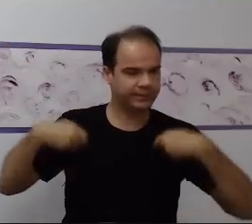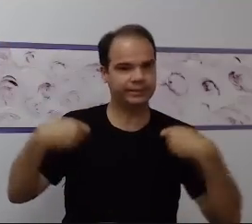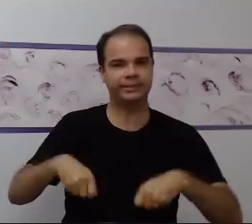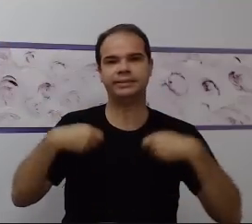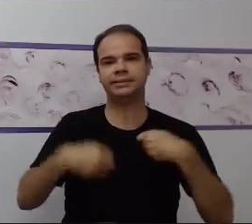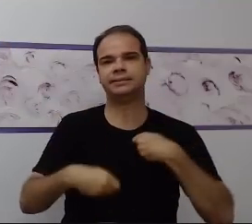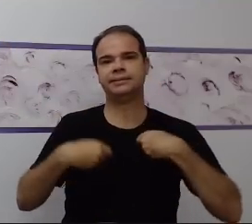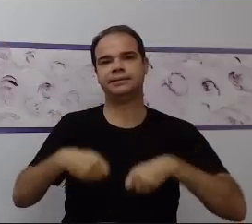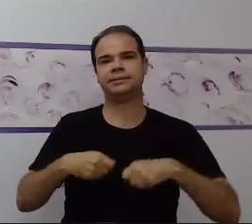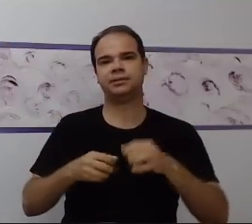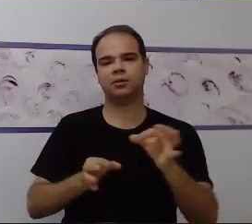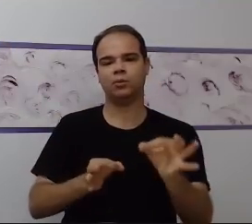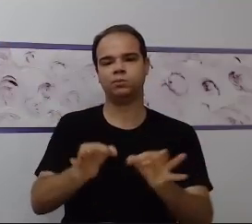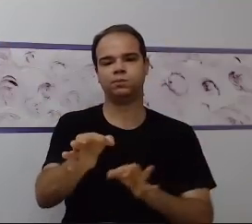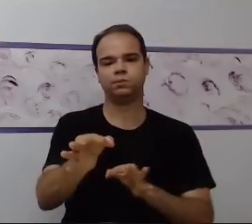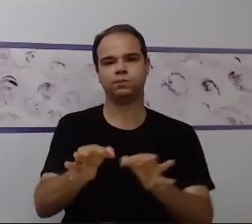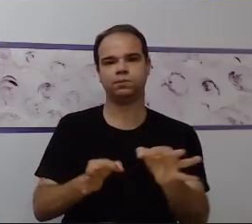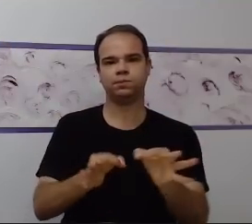Ele precisa ser